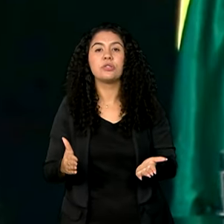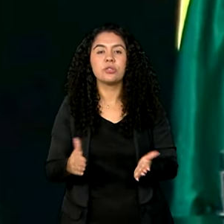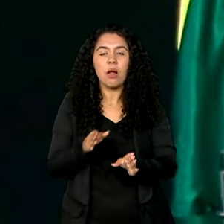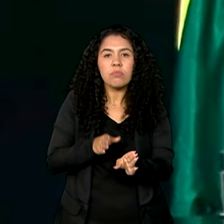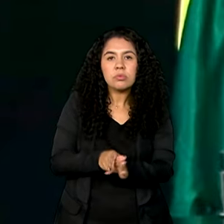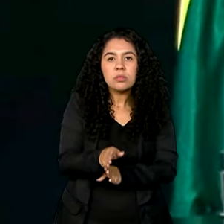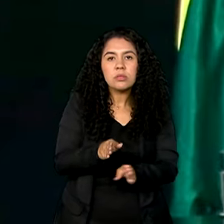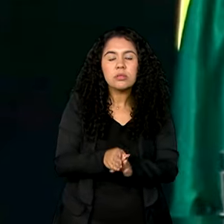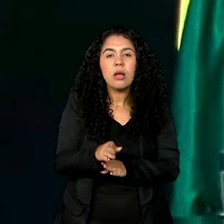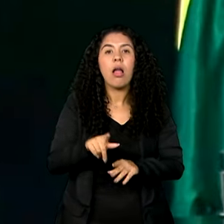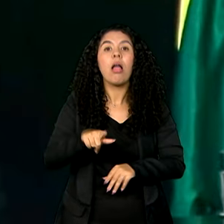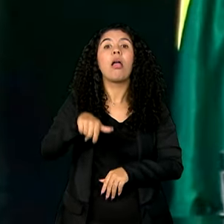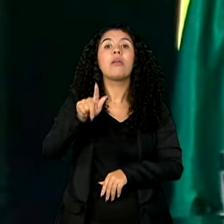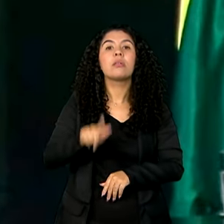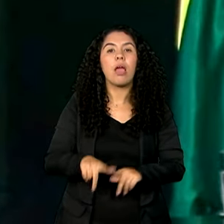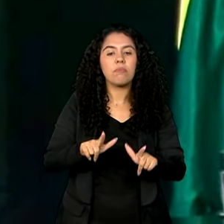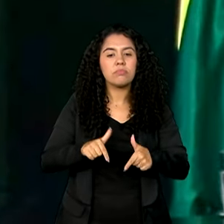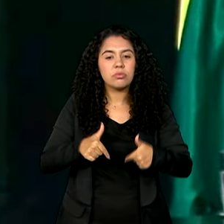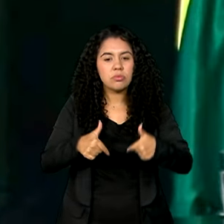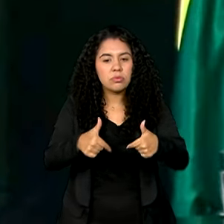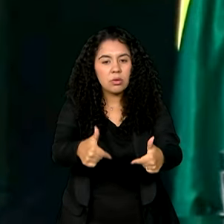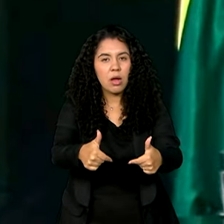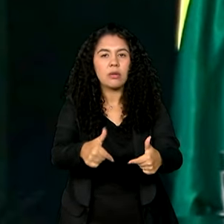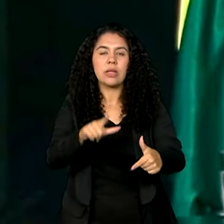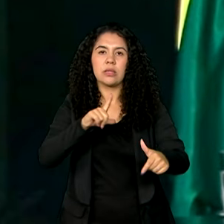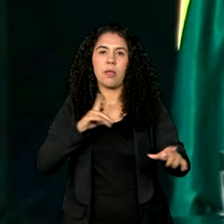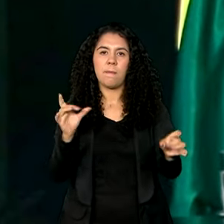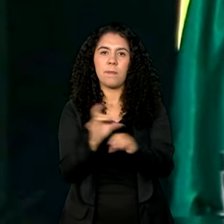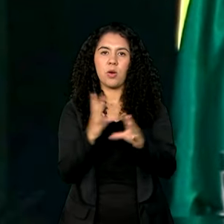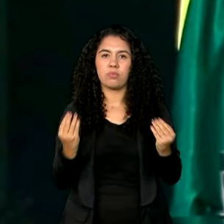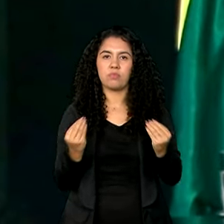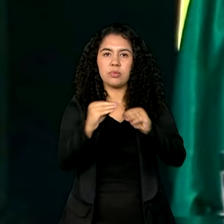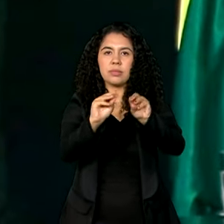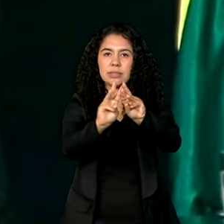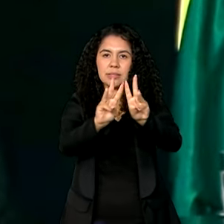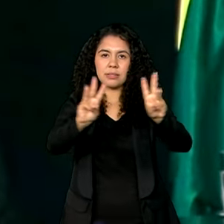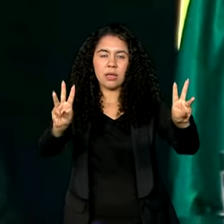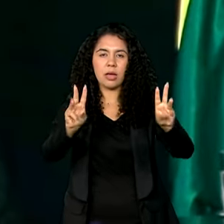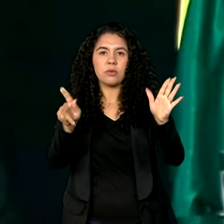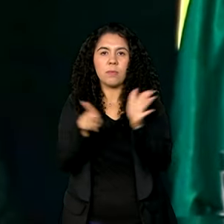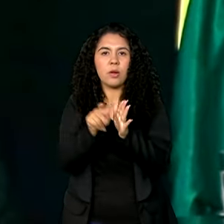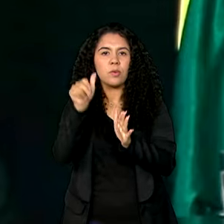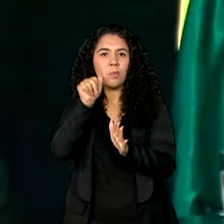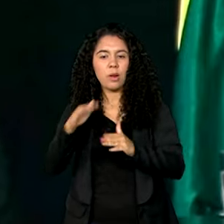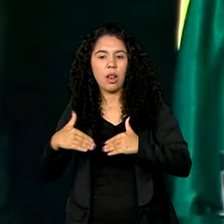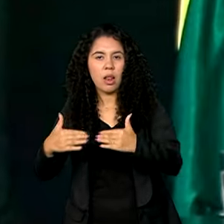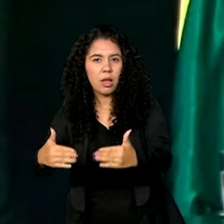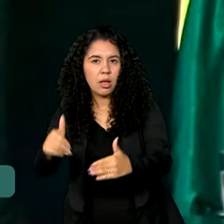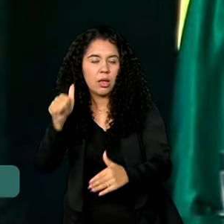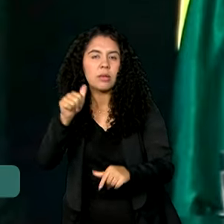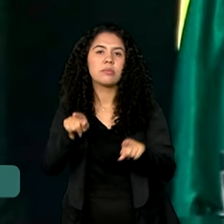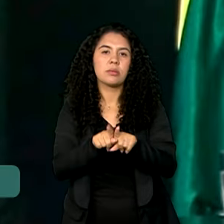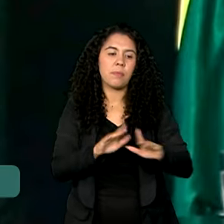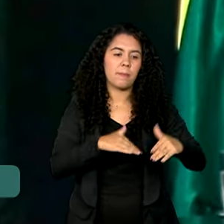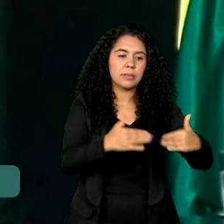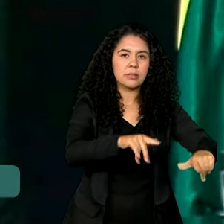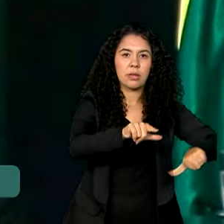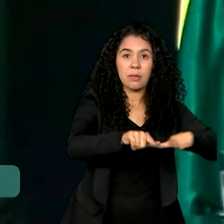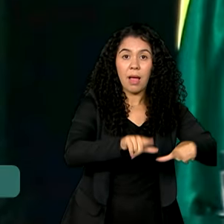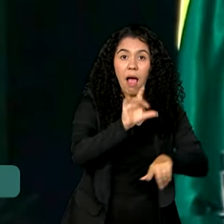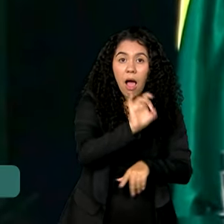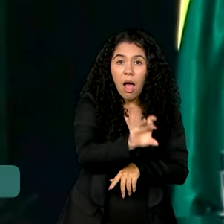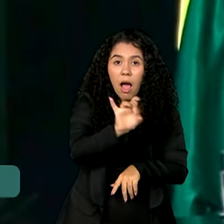são as metas de cada ação, vai estar disponível no site do Ministério das Mulheres, no site do Ministério do Trabalho. Cada pessoa,